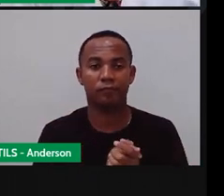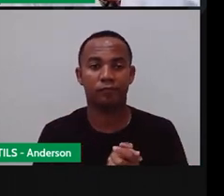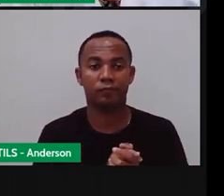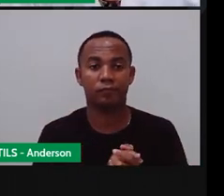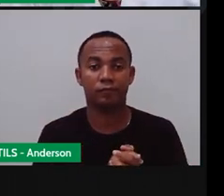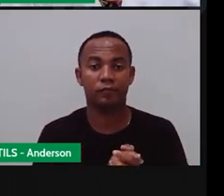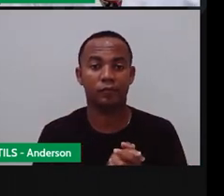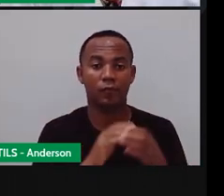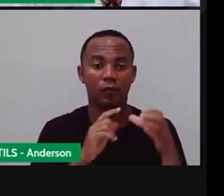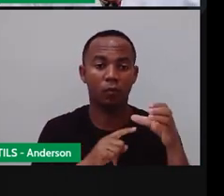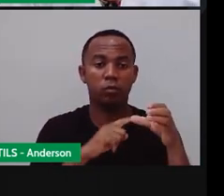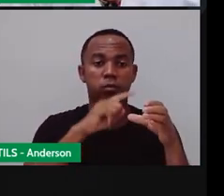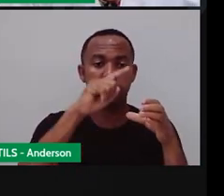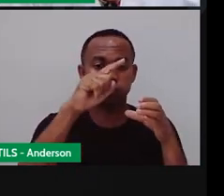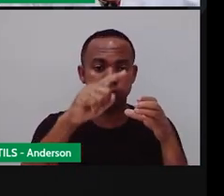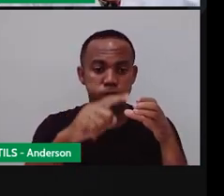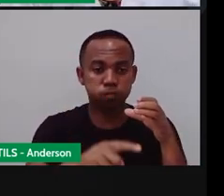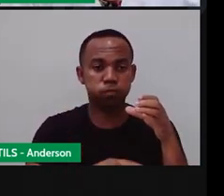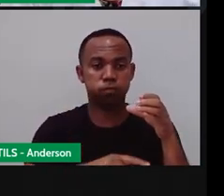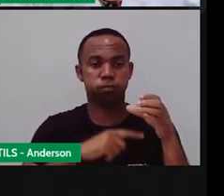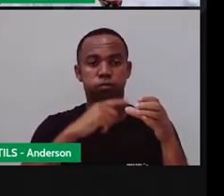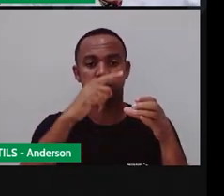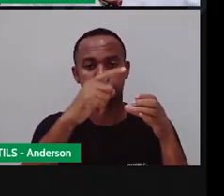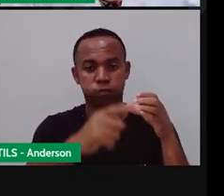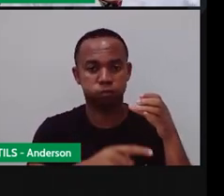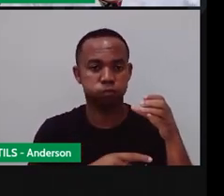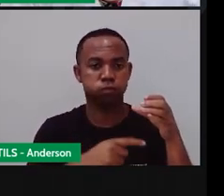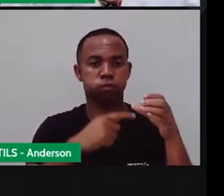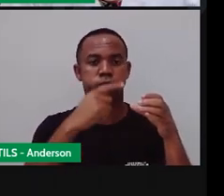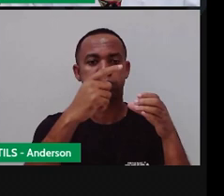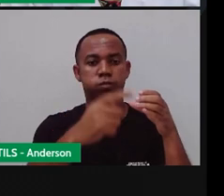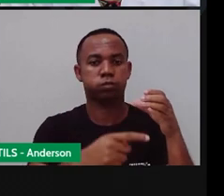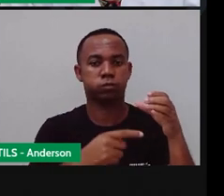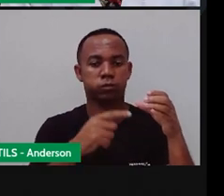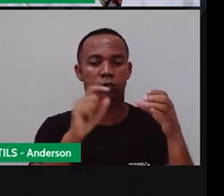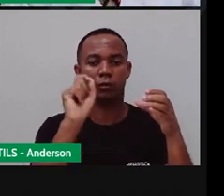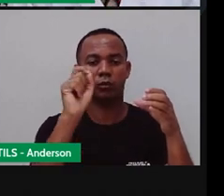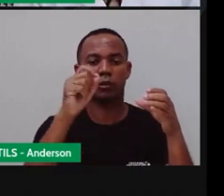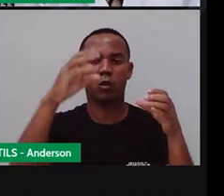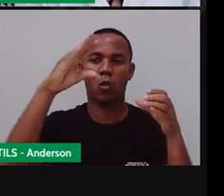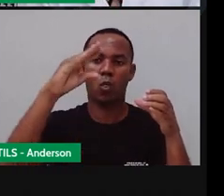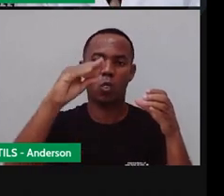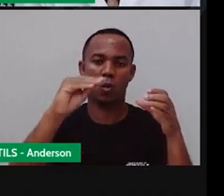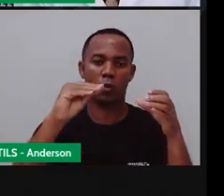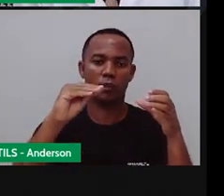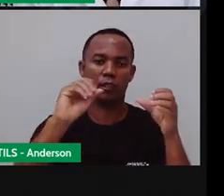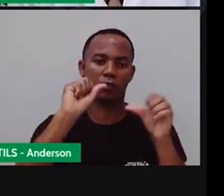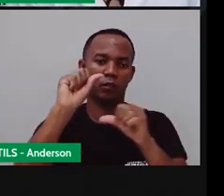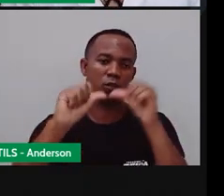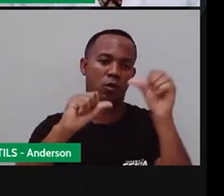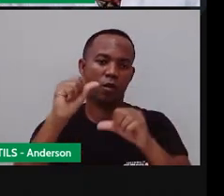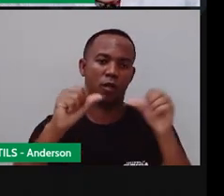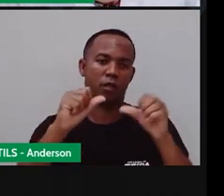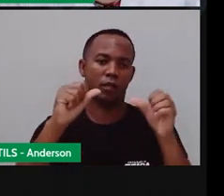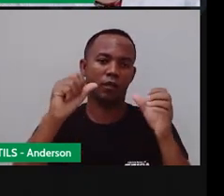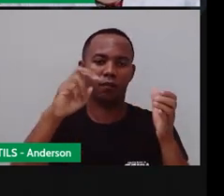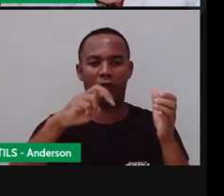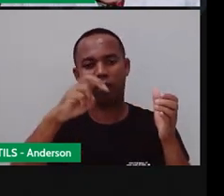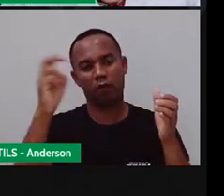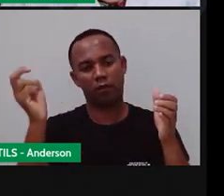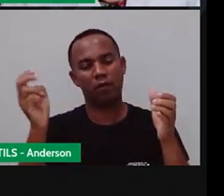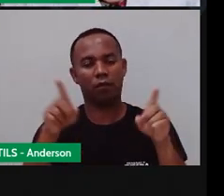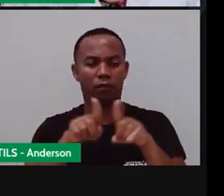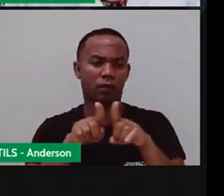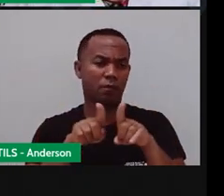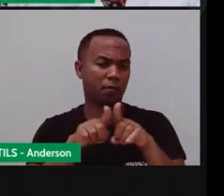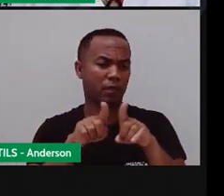com a rotação o planeta gira e faz com que o lado que é noite se torne dia e o dia se torne noite e